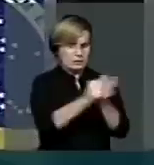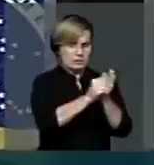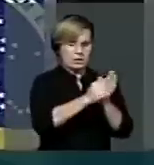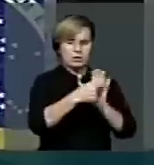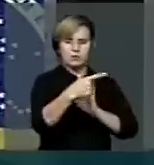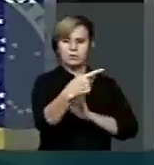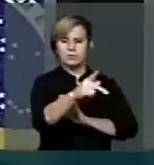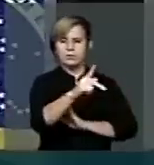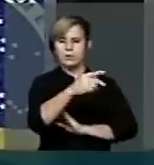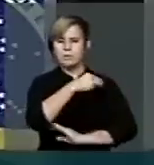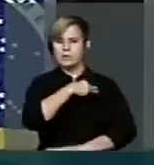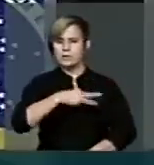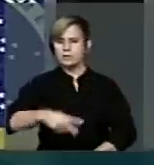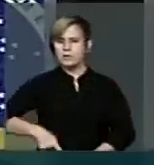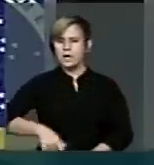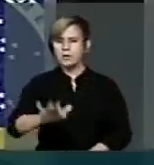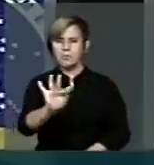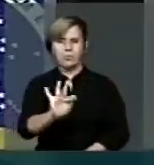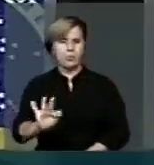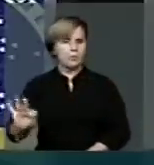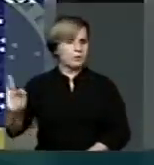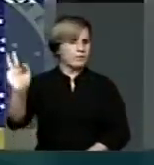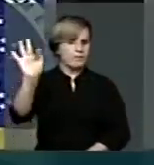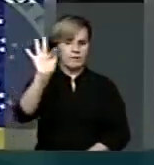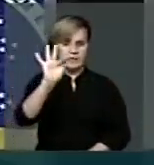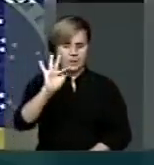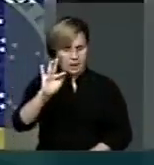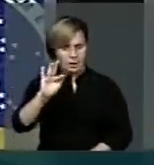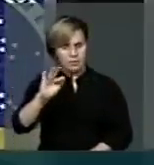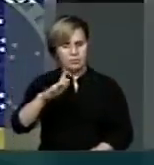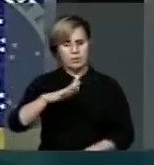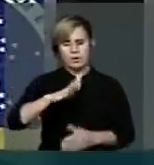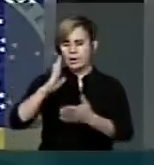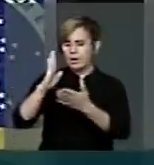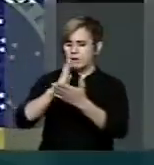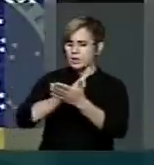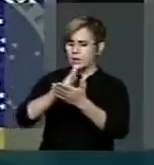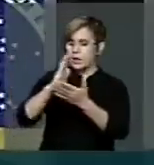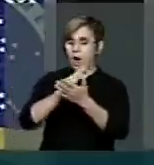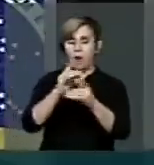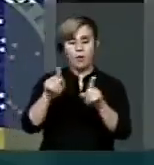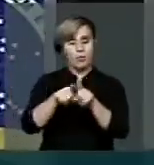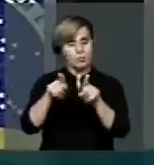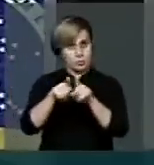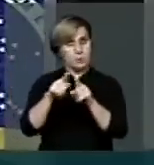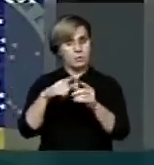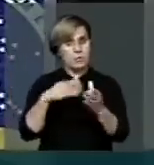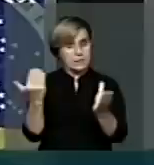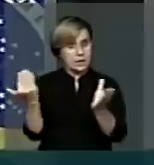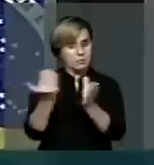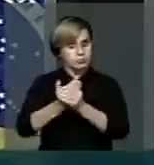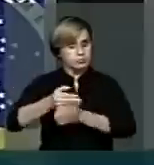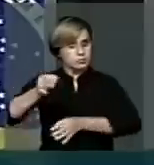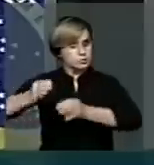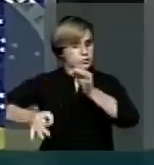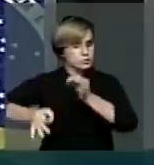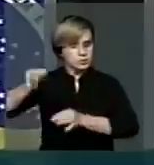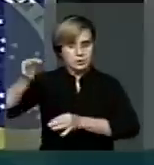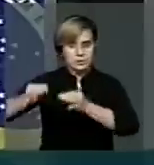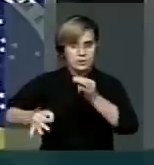Público Federal, e até alguns desses correm na esfera do Judiciário,